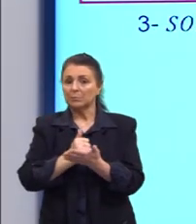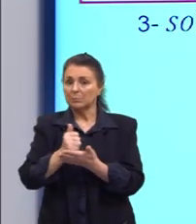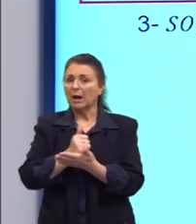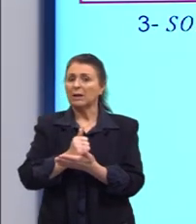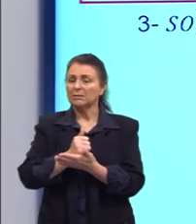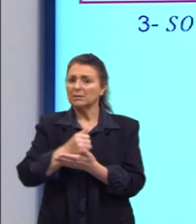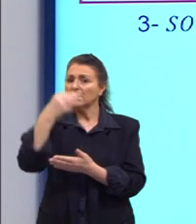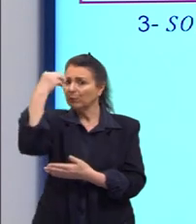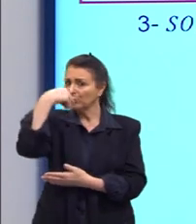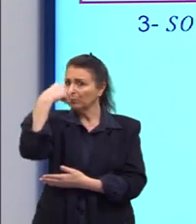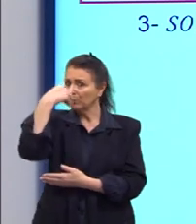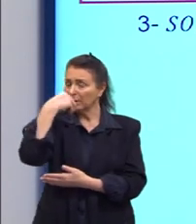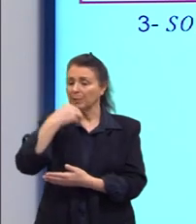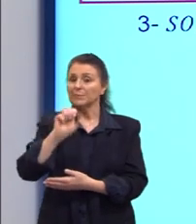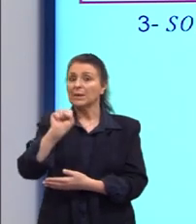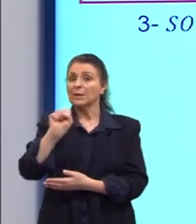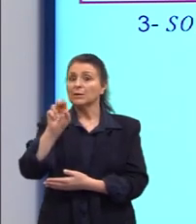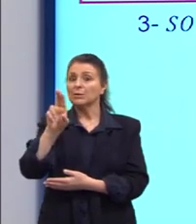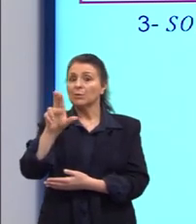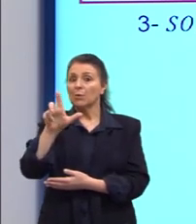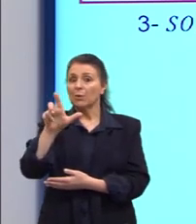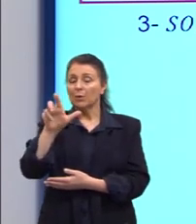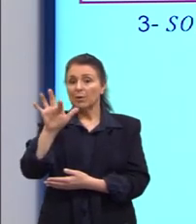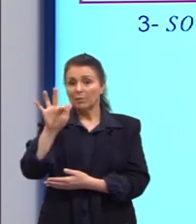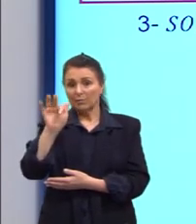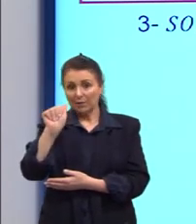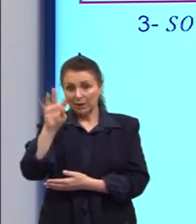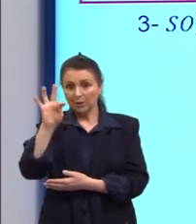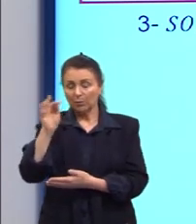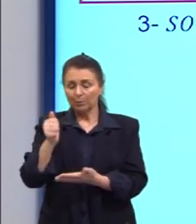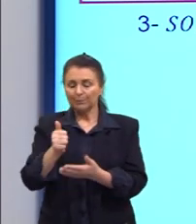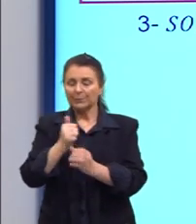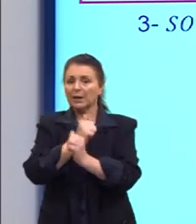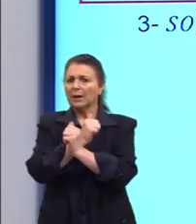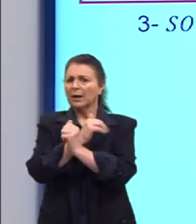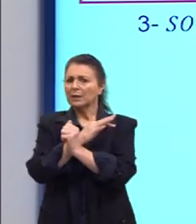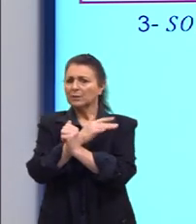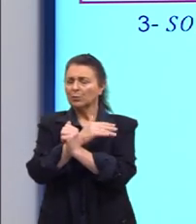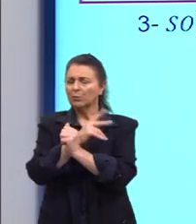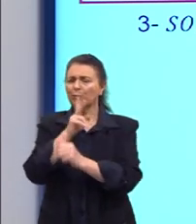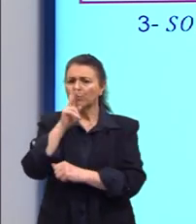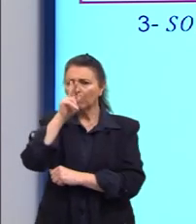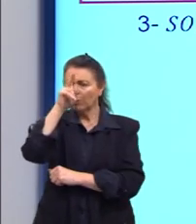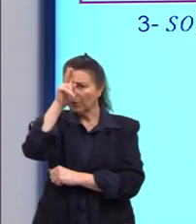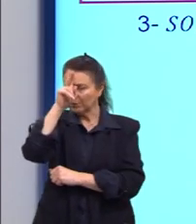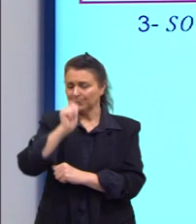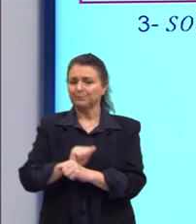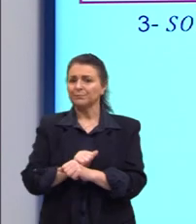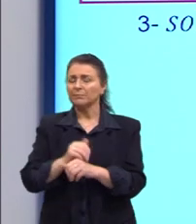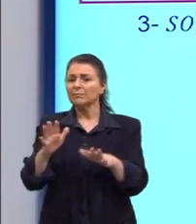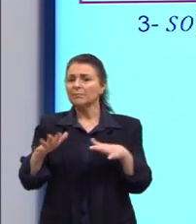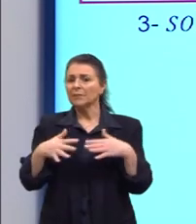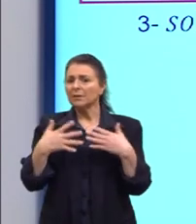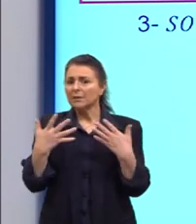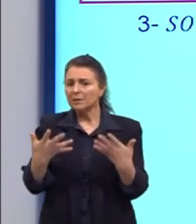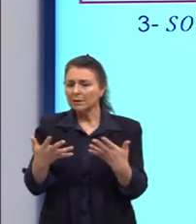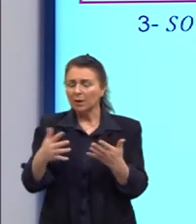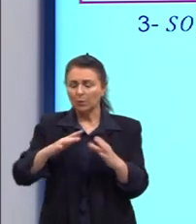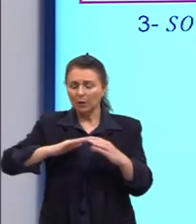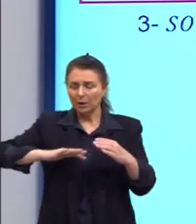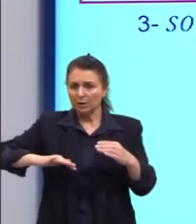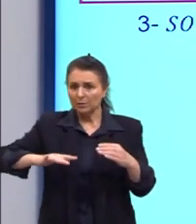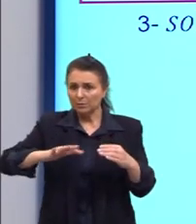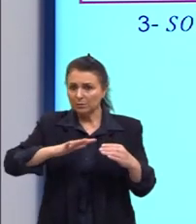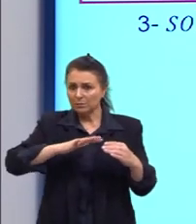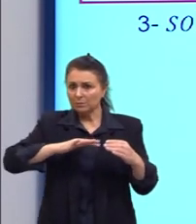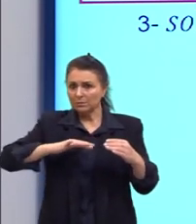Já o sulfato é de um ácido forte. Quando eu tenho um ácido forte, ele vai deixar a solução